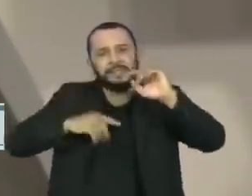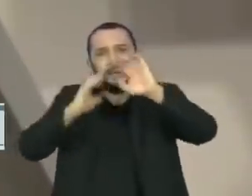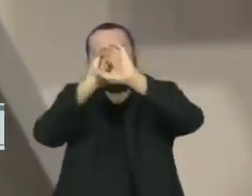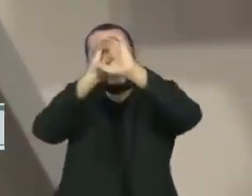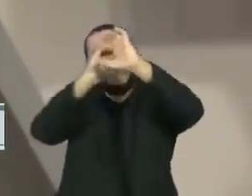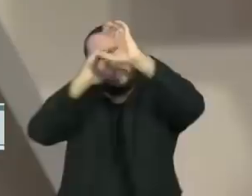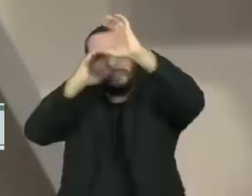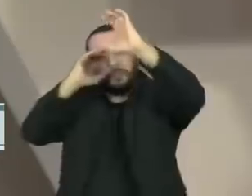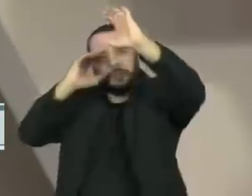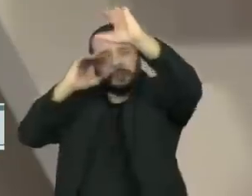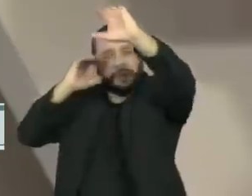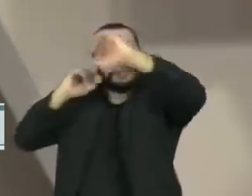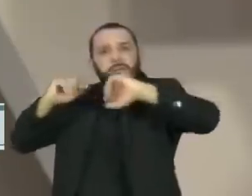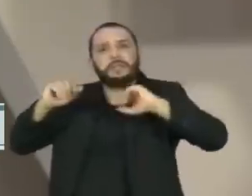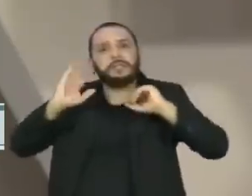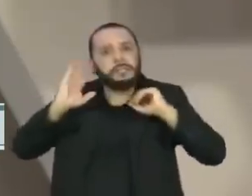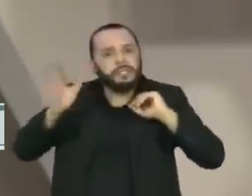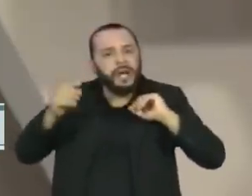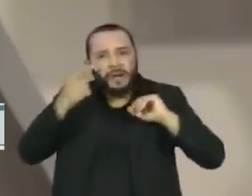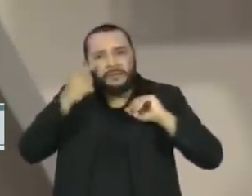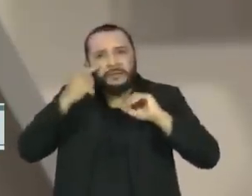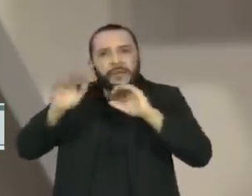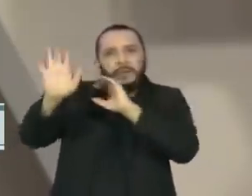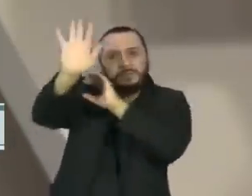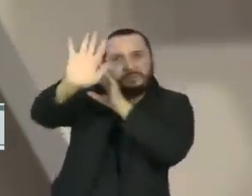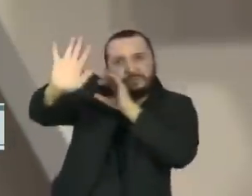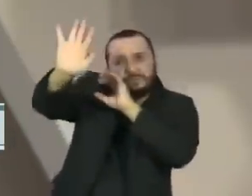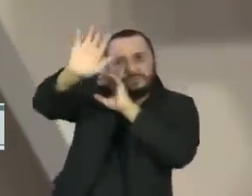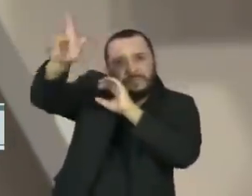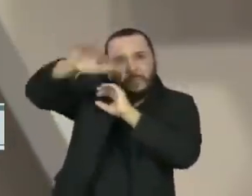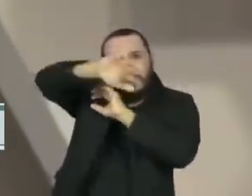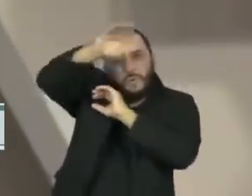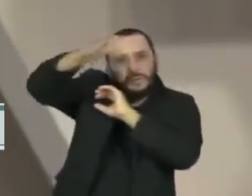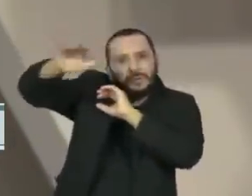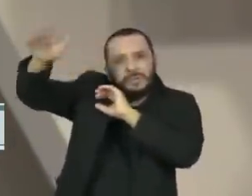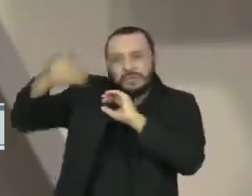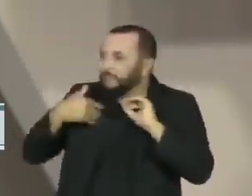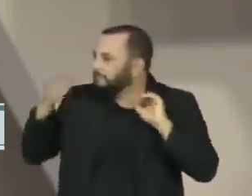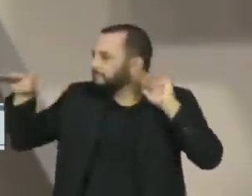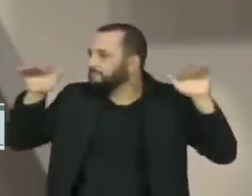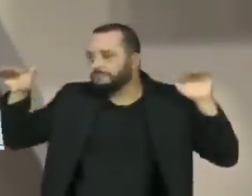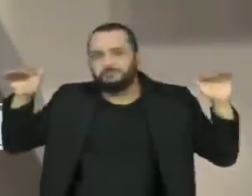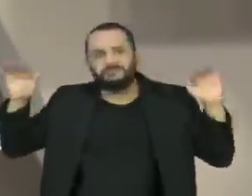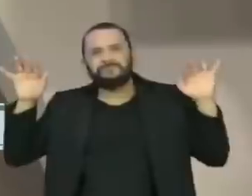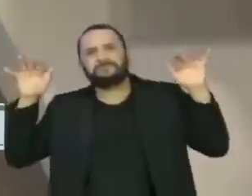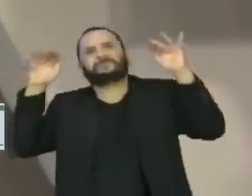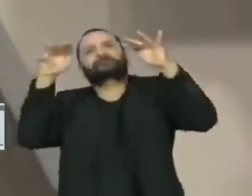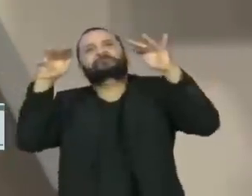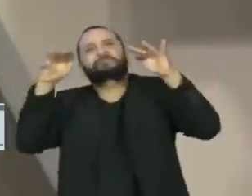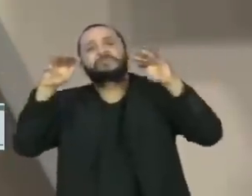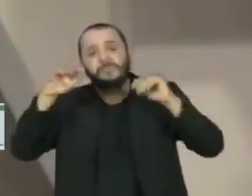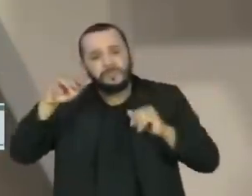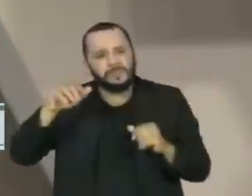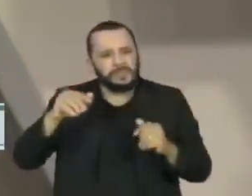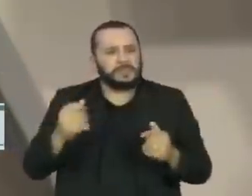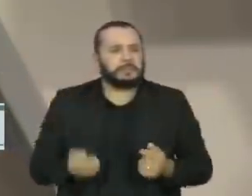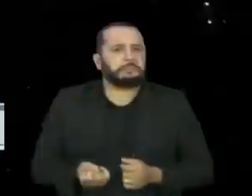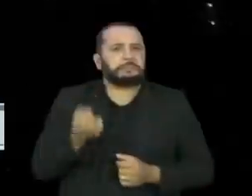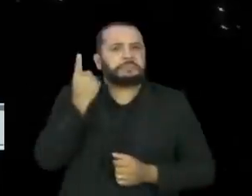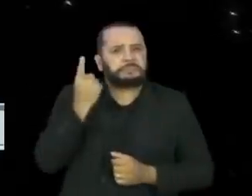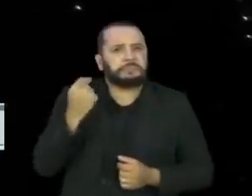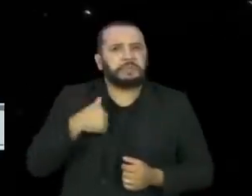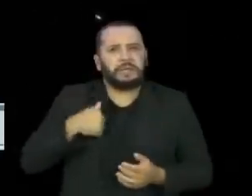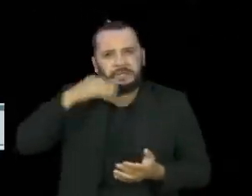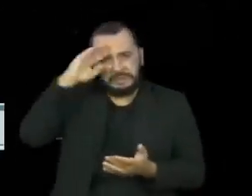topo de uma montanha no Havaí. Logo, ele pediu ajuda a outros estudiosos e o grupo afirma não ter dúvidas sobre o que